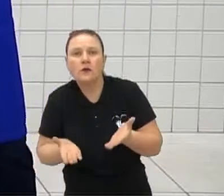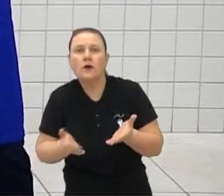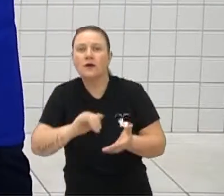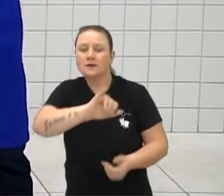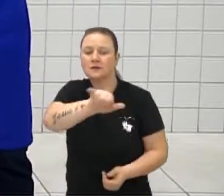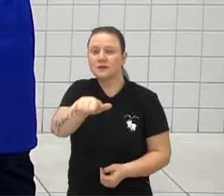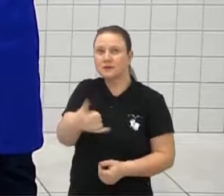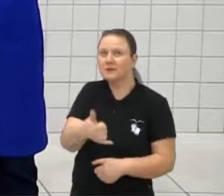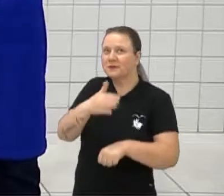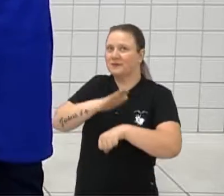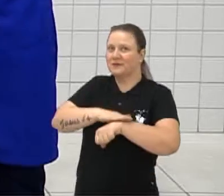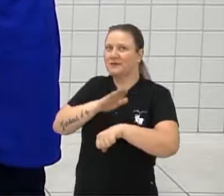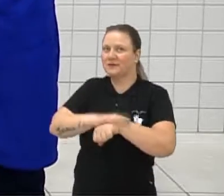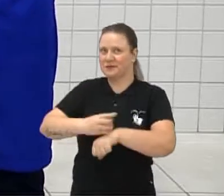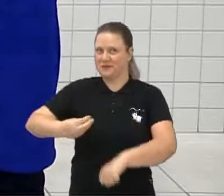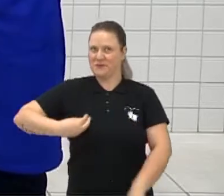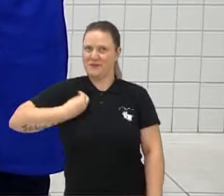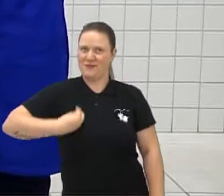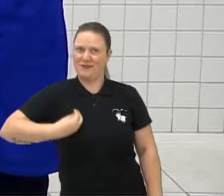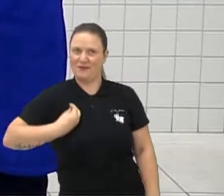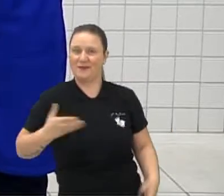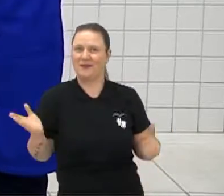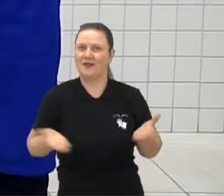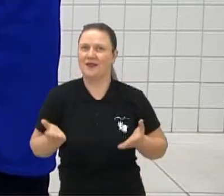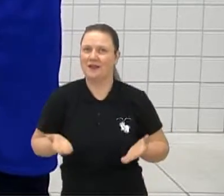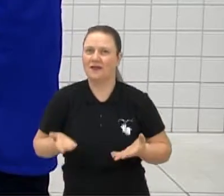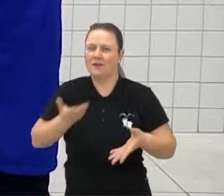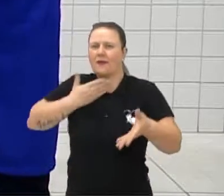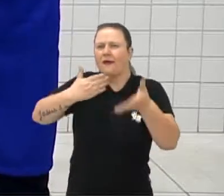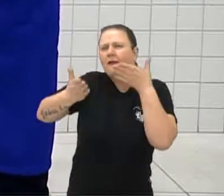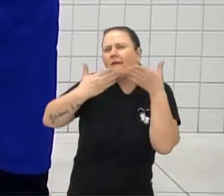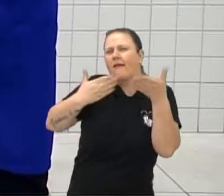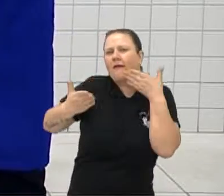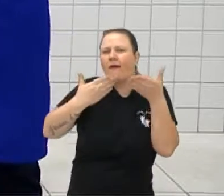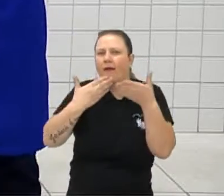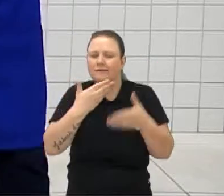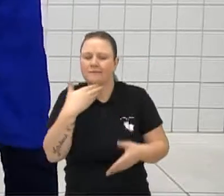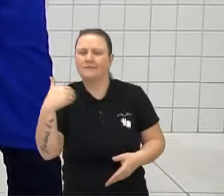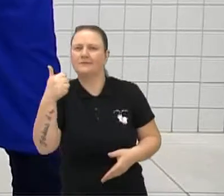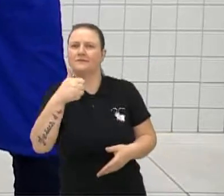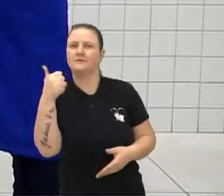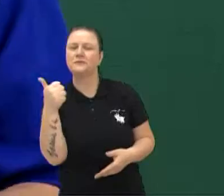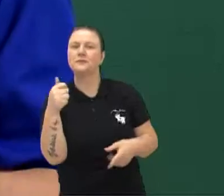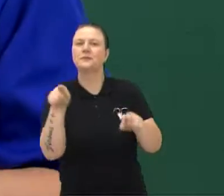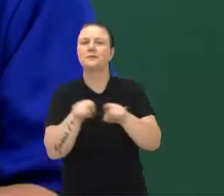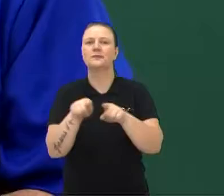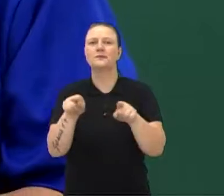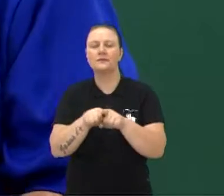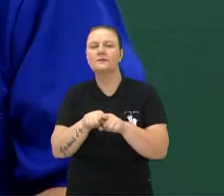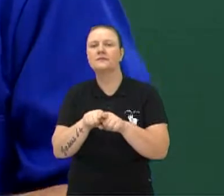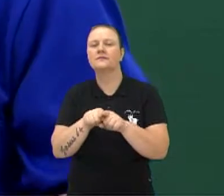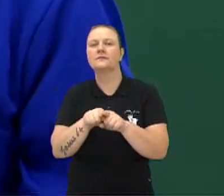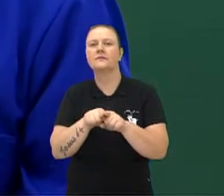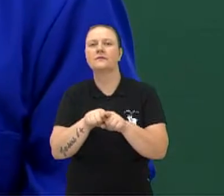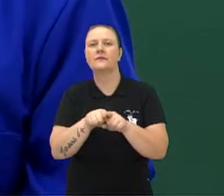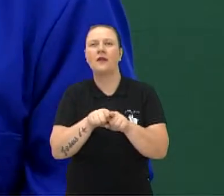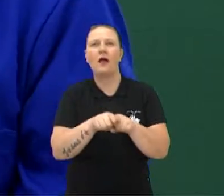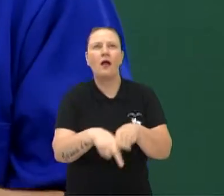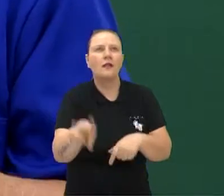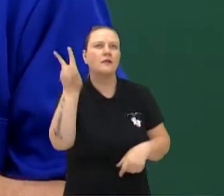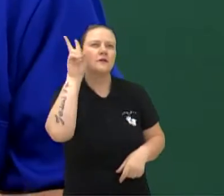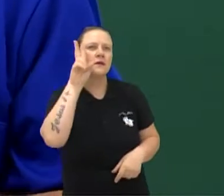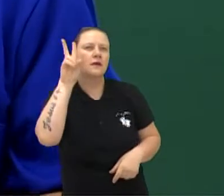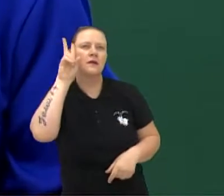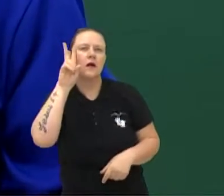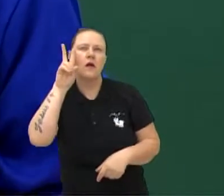aproveitar esse tempo ao vivo, que nós vamos poder estar conversando melhor, para dar uma relembradinha,